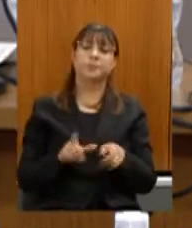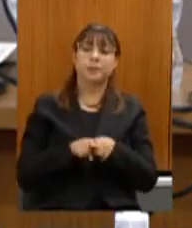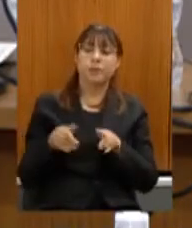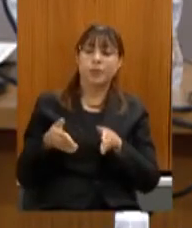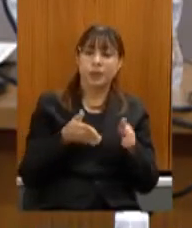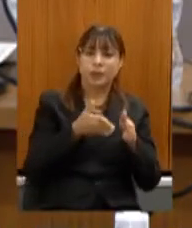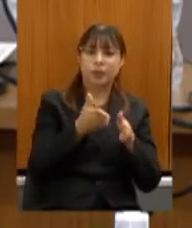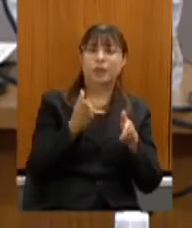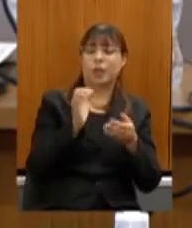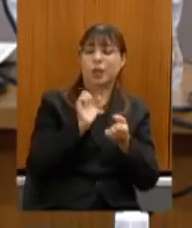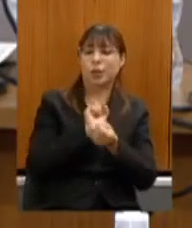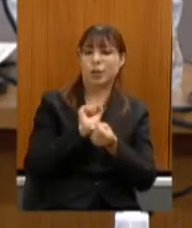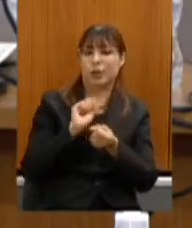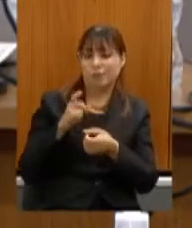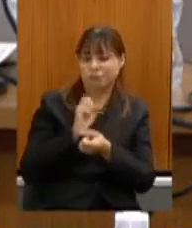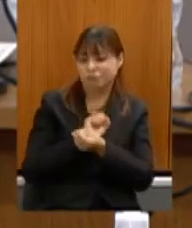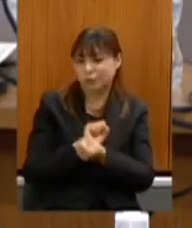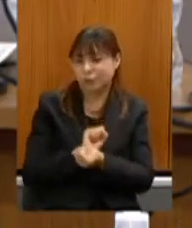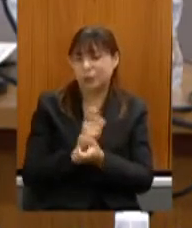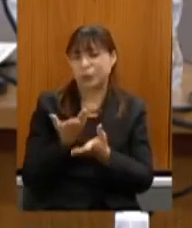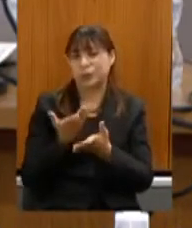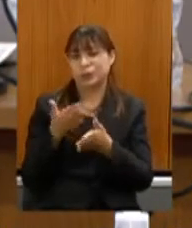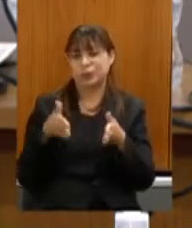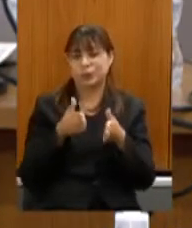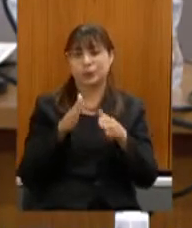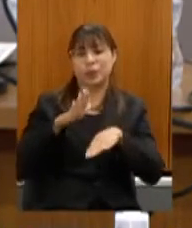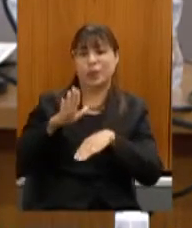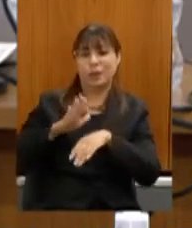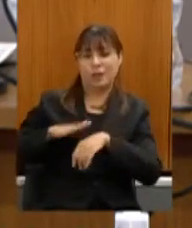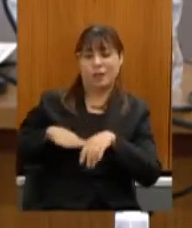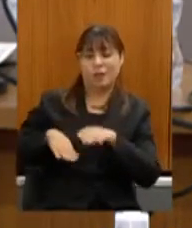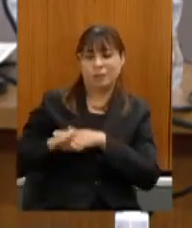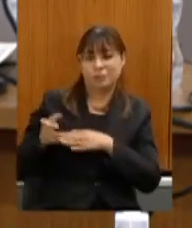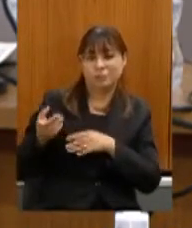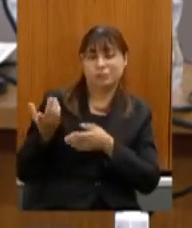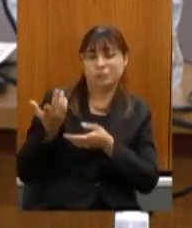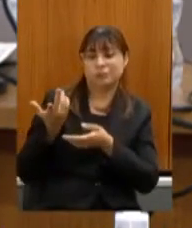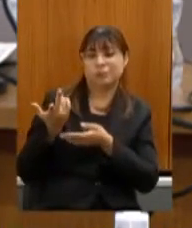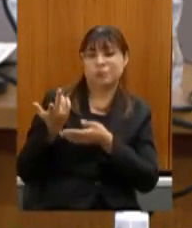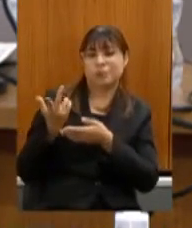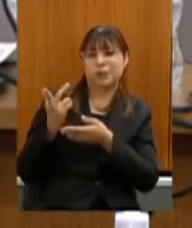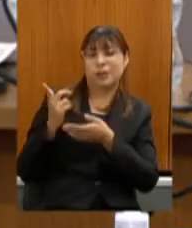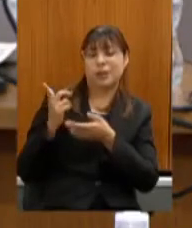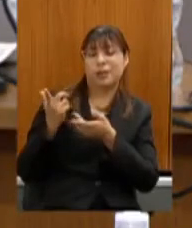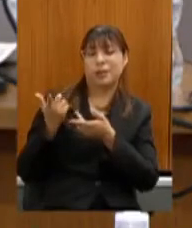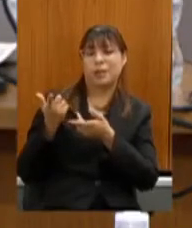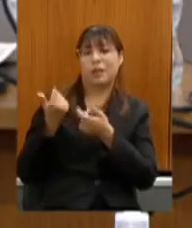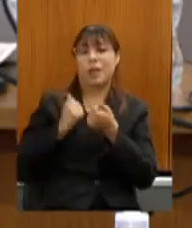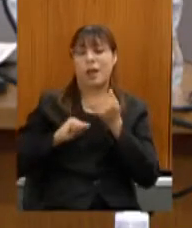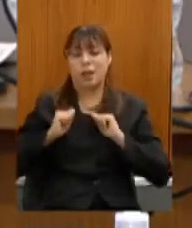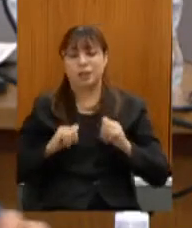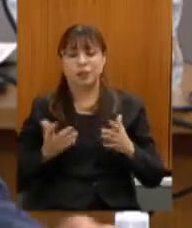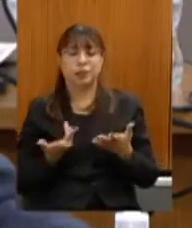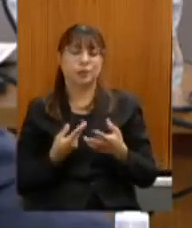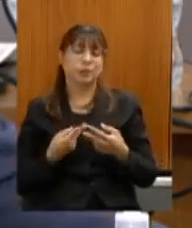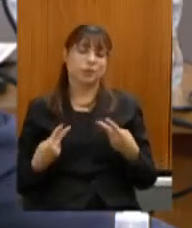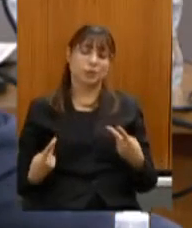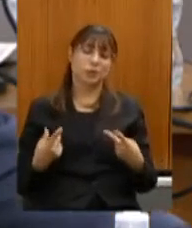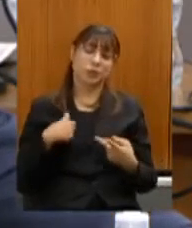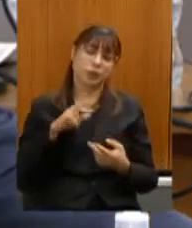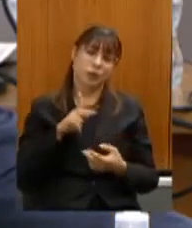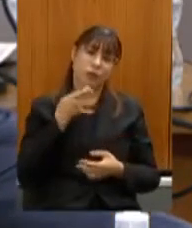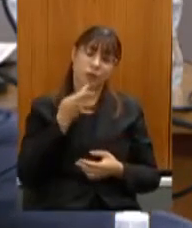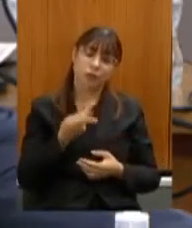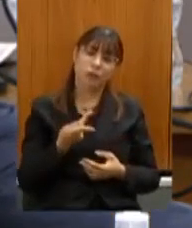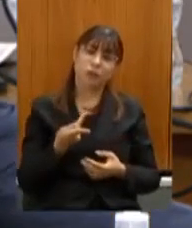rota do artesanato a rota das gemas preciosas ou seja eu repito